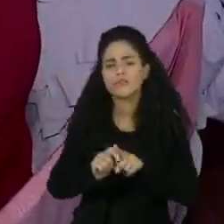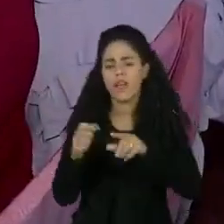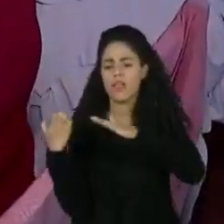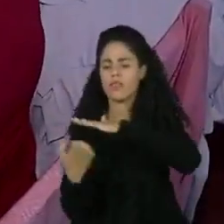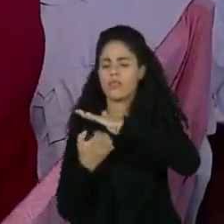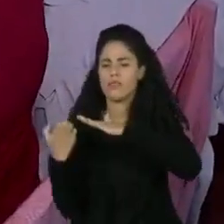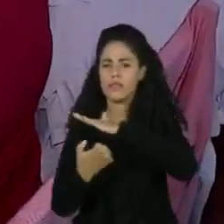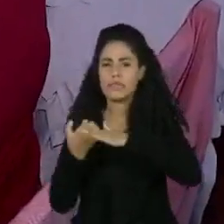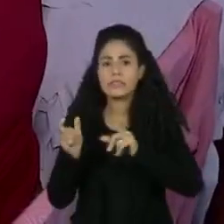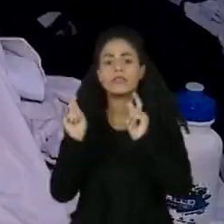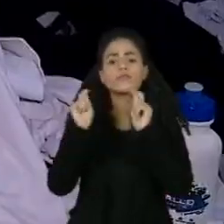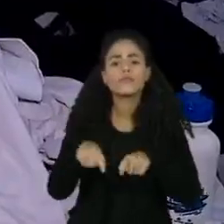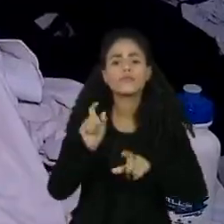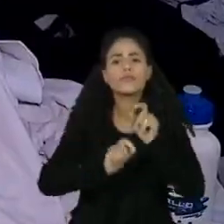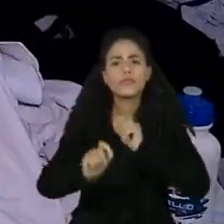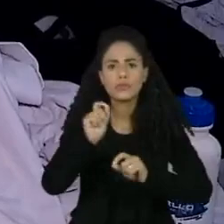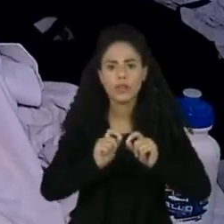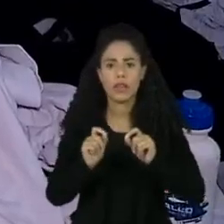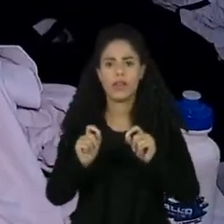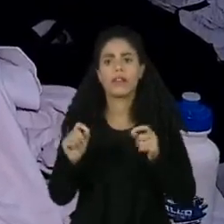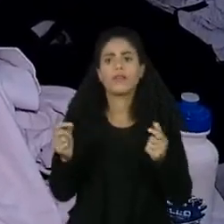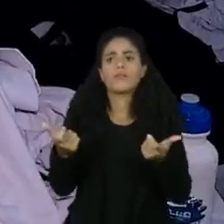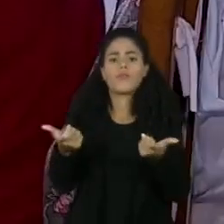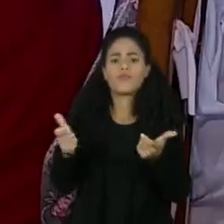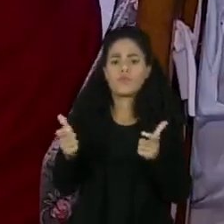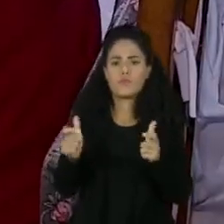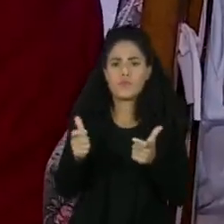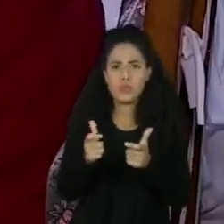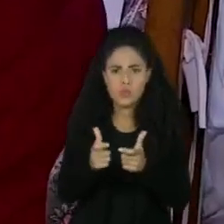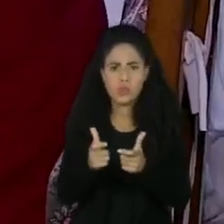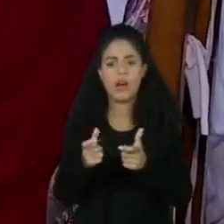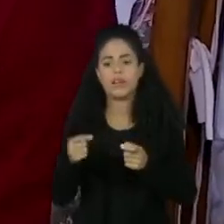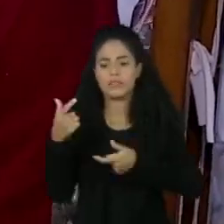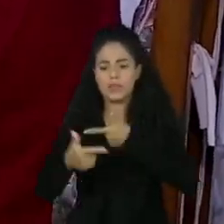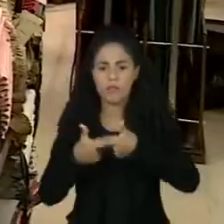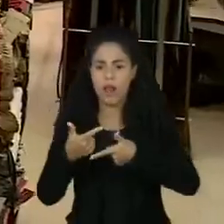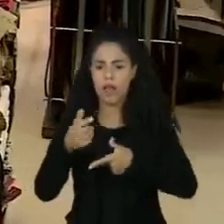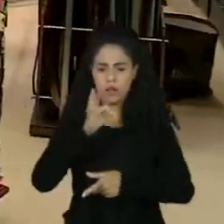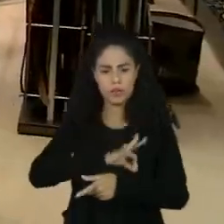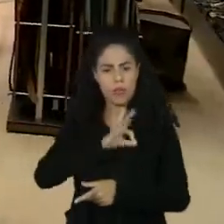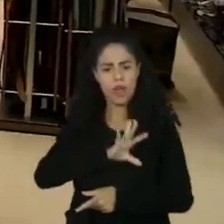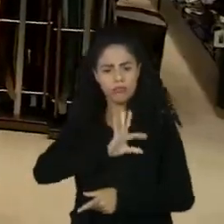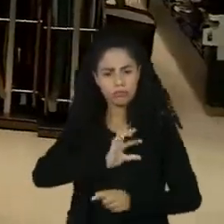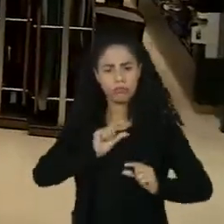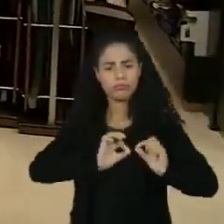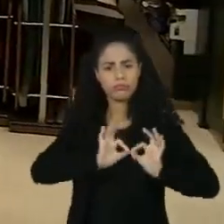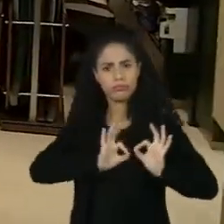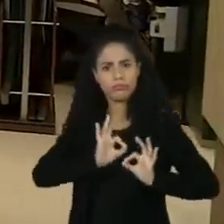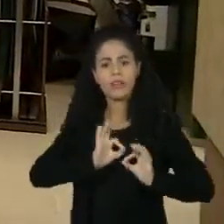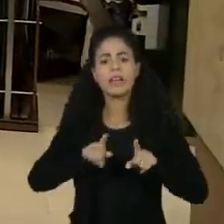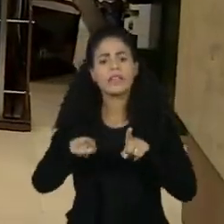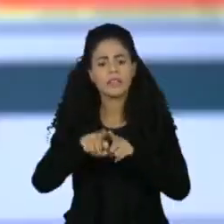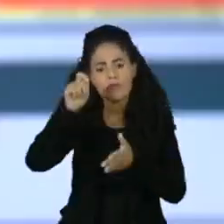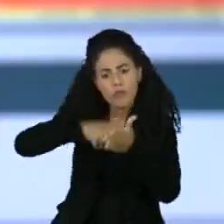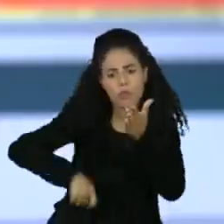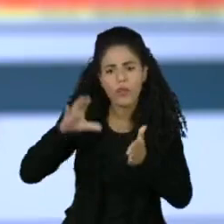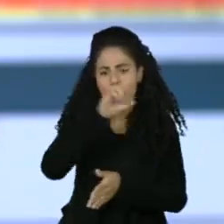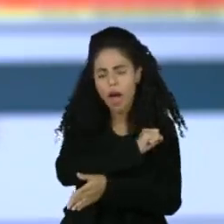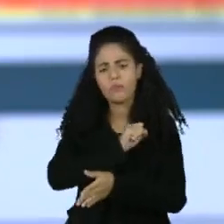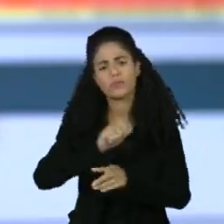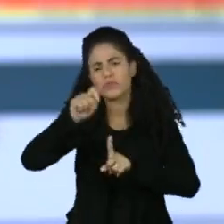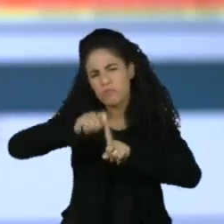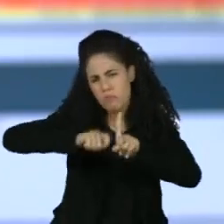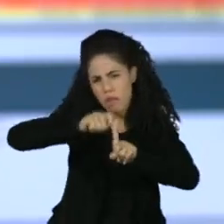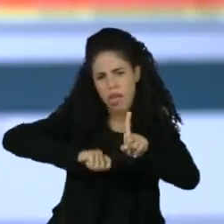empresas, como a possibilidade de redução proporcional de jornada e de salário, ou a suspensão temporária do contrato. O